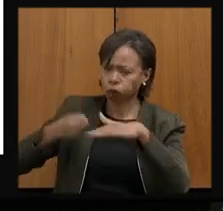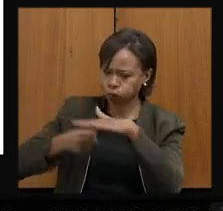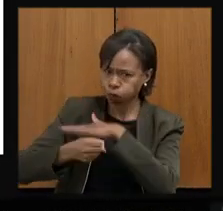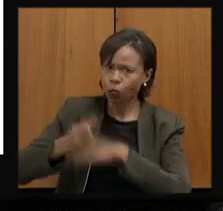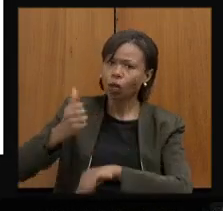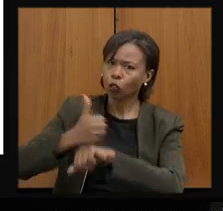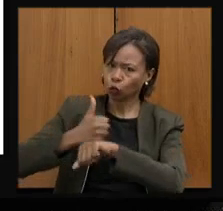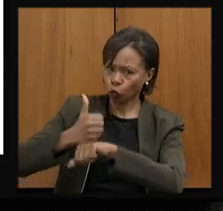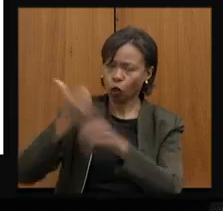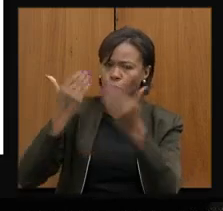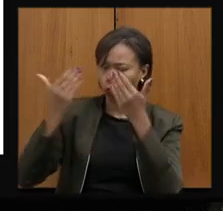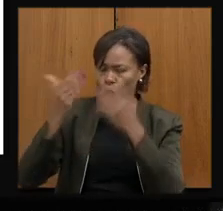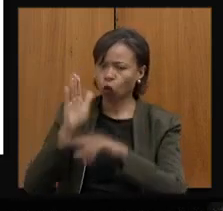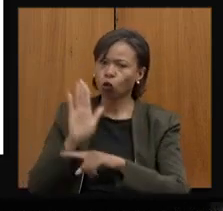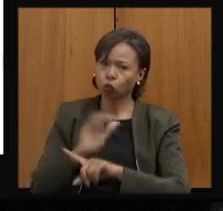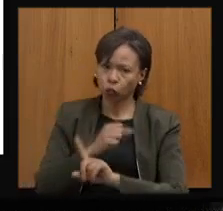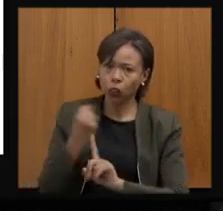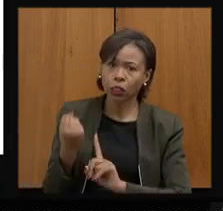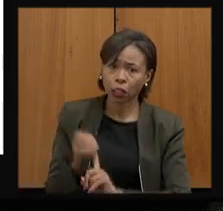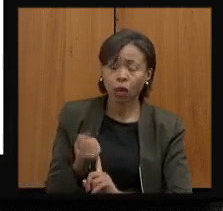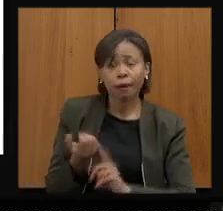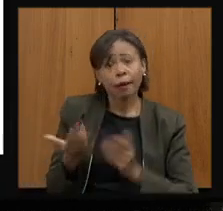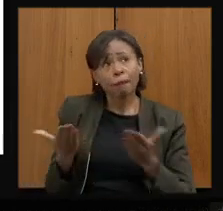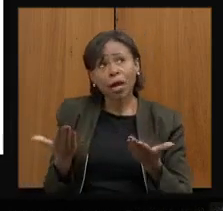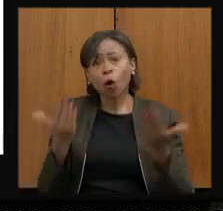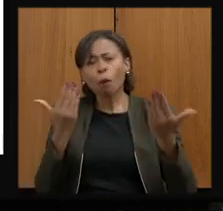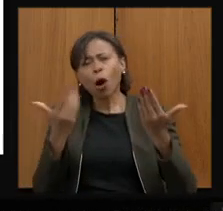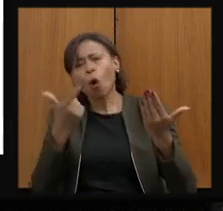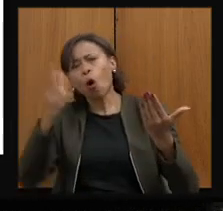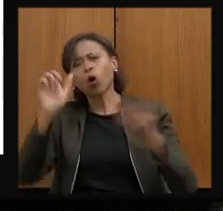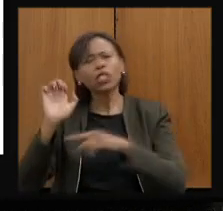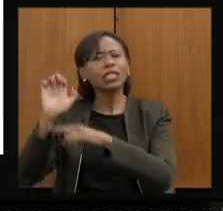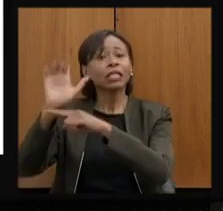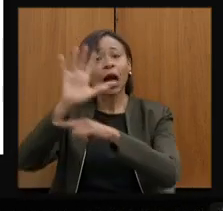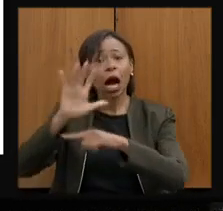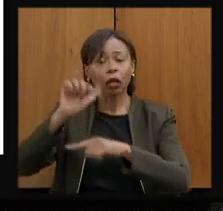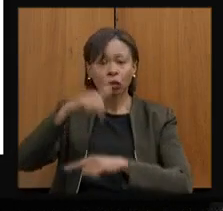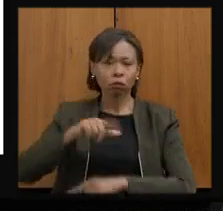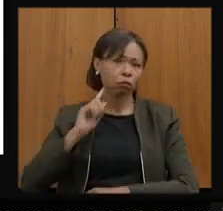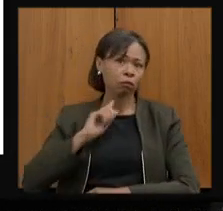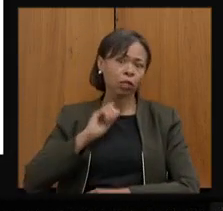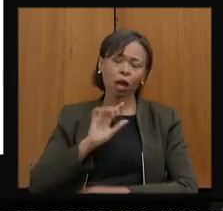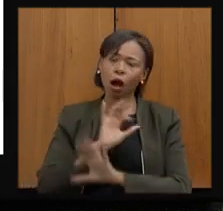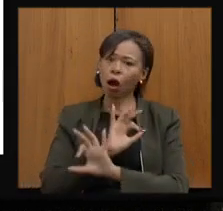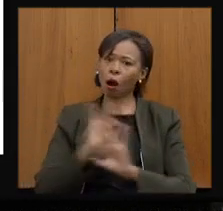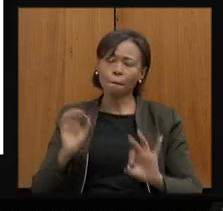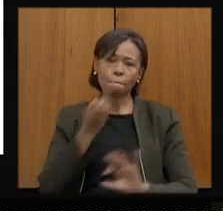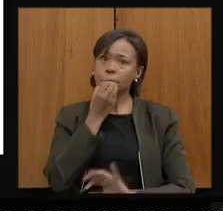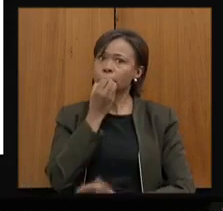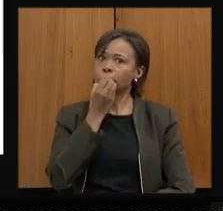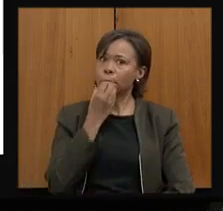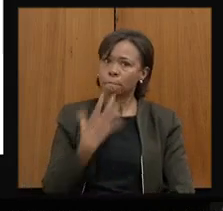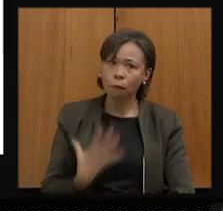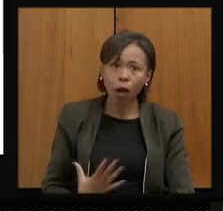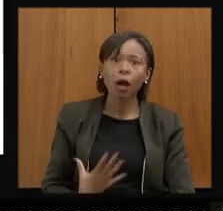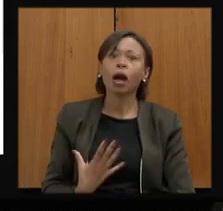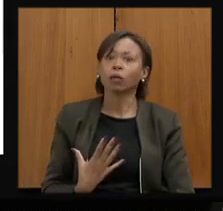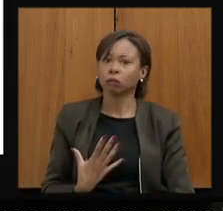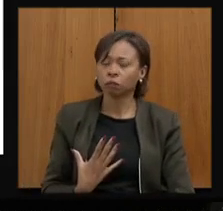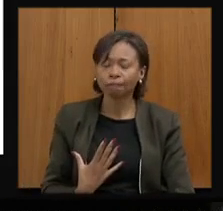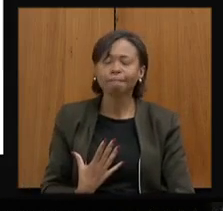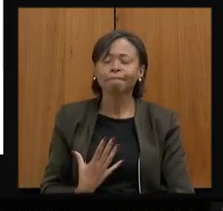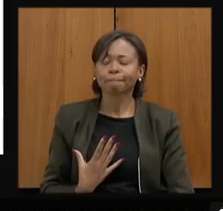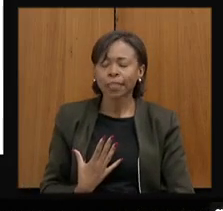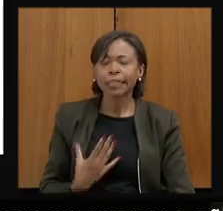vocês que, comparativamente, à realidade de outros estados, estamos muito bem nessa frente, muito cuidadosos com a operação